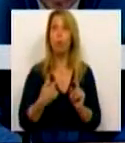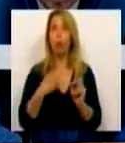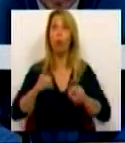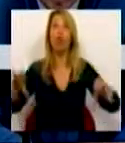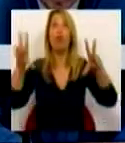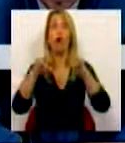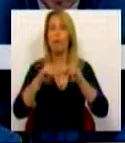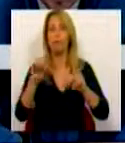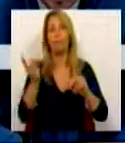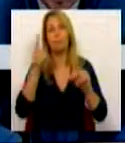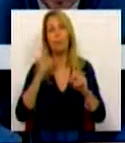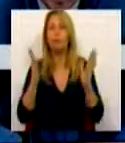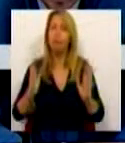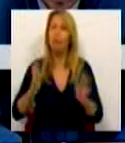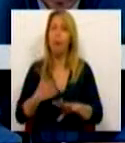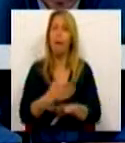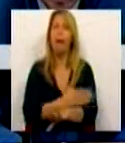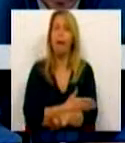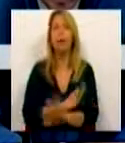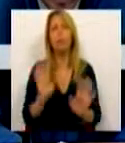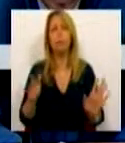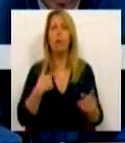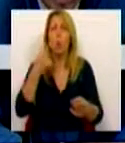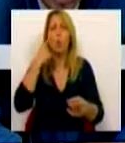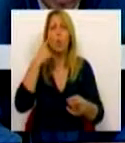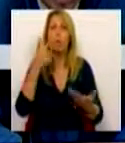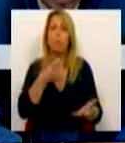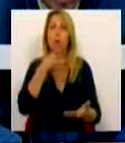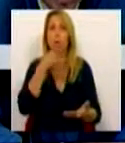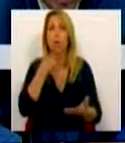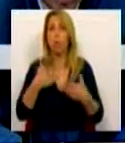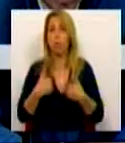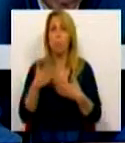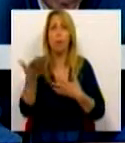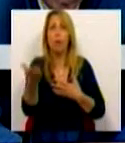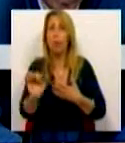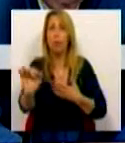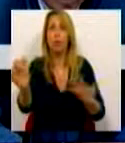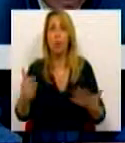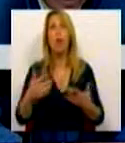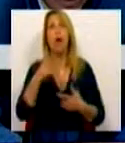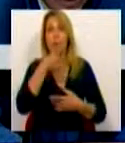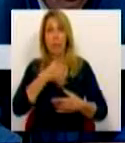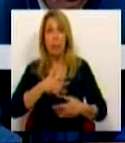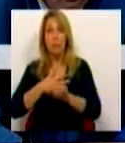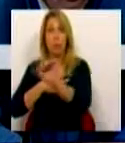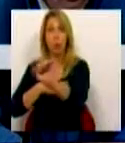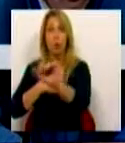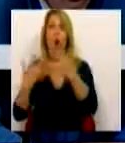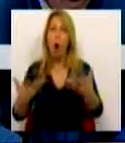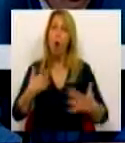novidade, já a tivemos e conhecemos os argumentos uns dos outros. Enunciou os seus, deixe-me agora enunciar os meus.